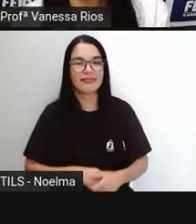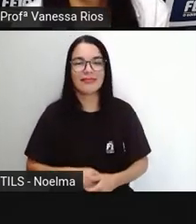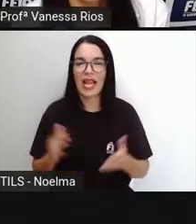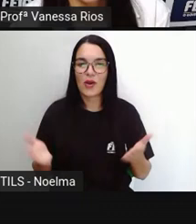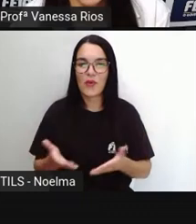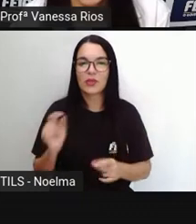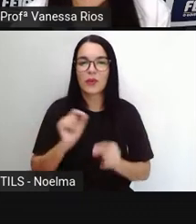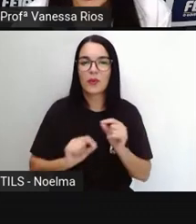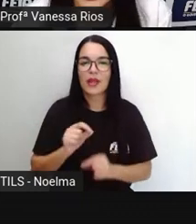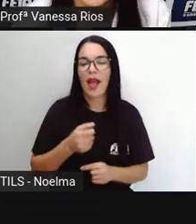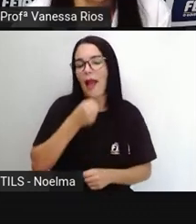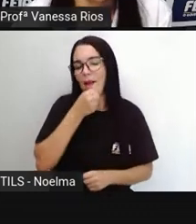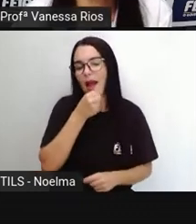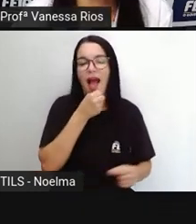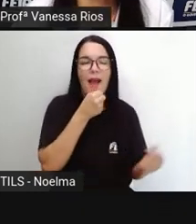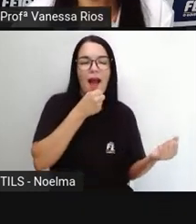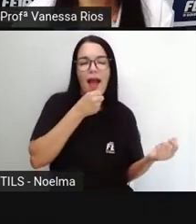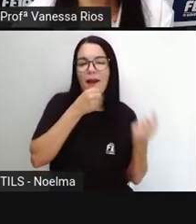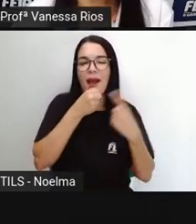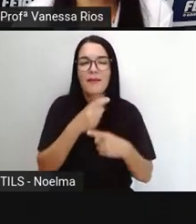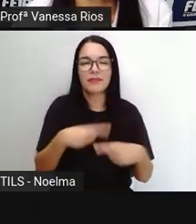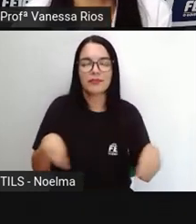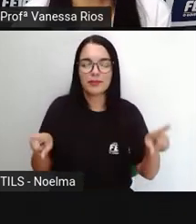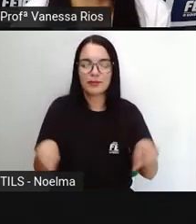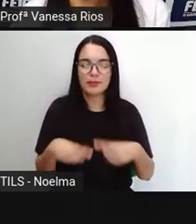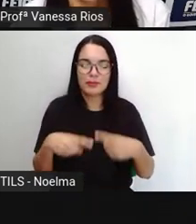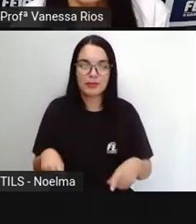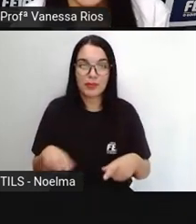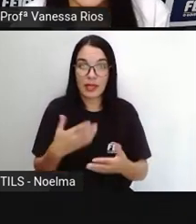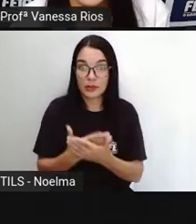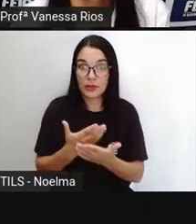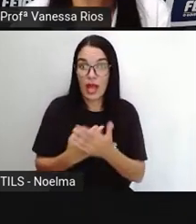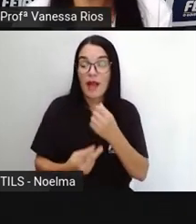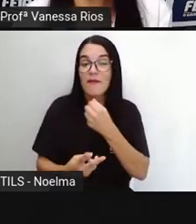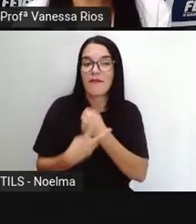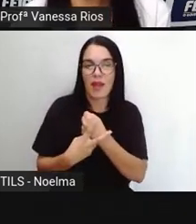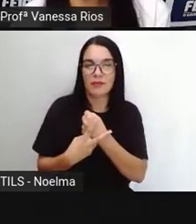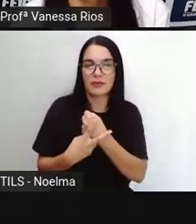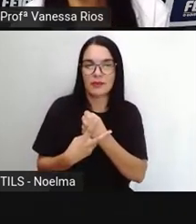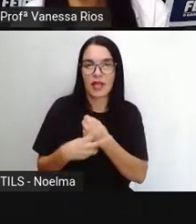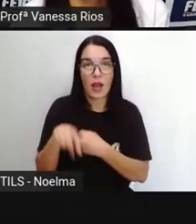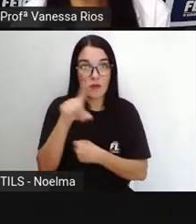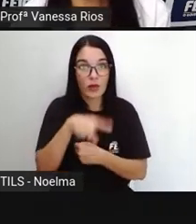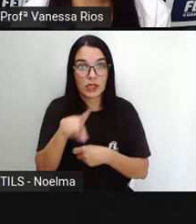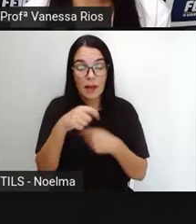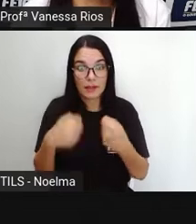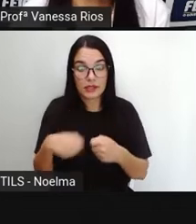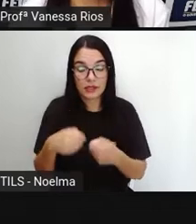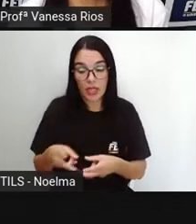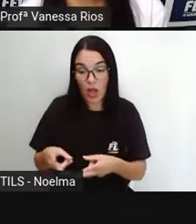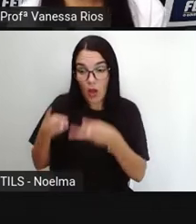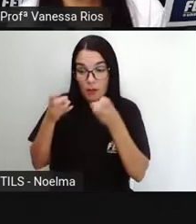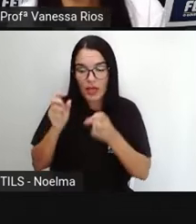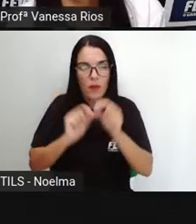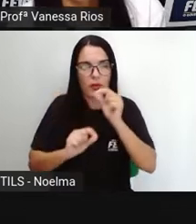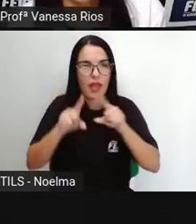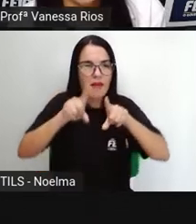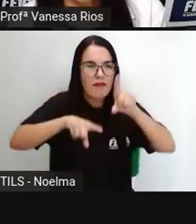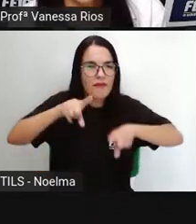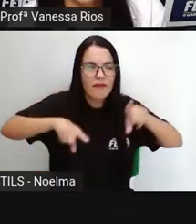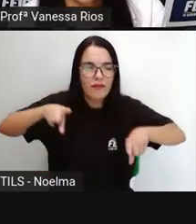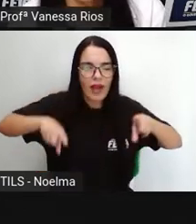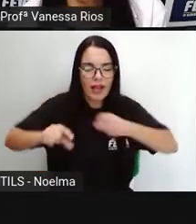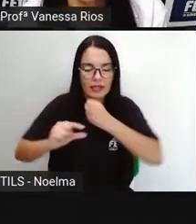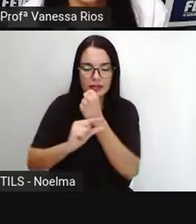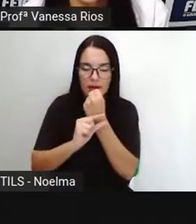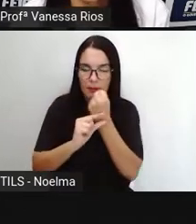gente vai utilizar uma música para estudarmos sobre verbos e observar que entre as várias palavras que o seu